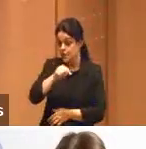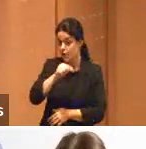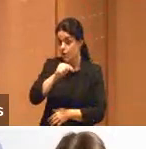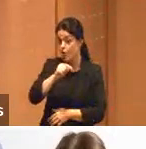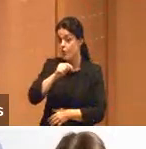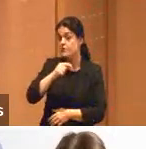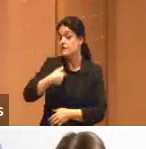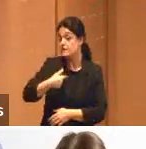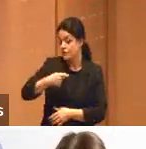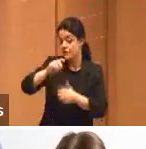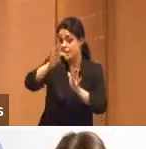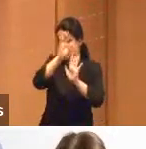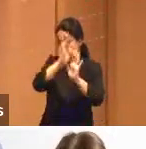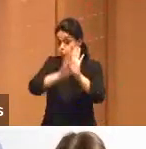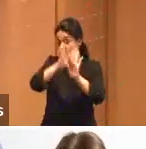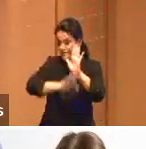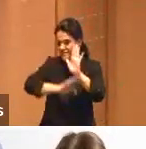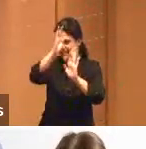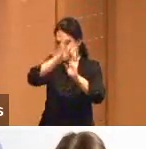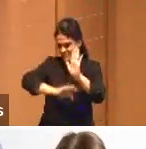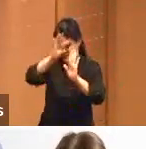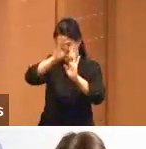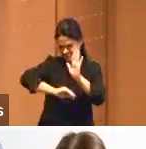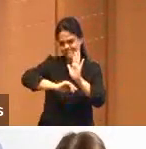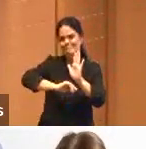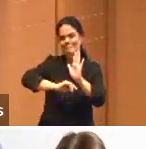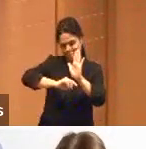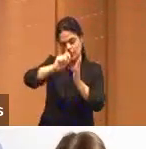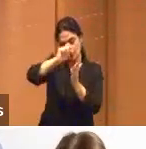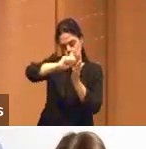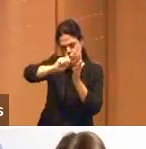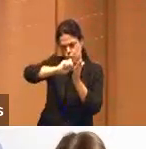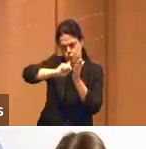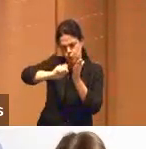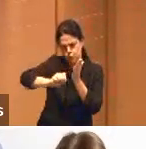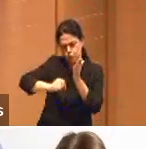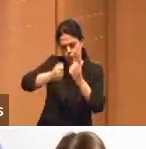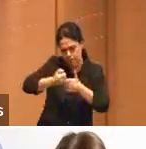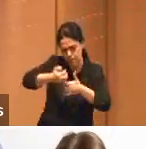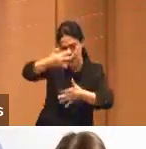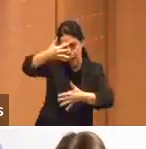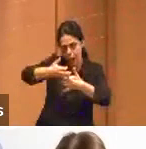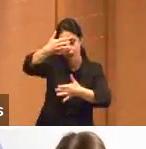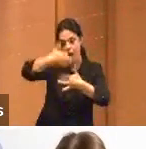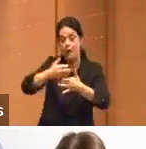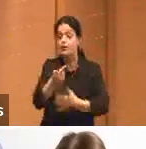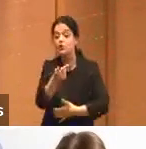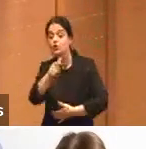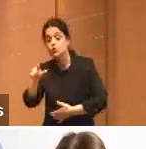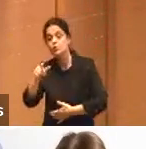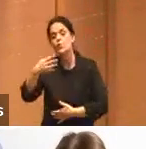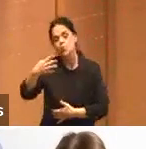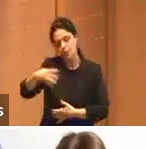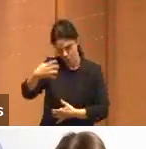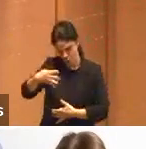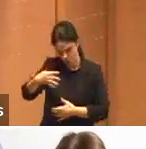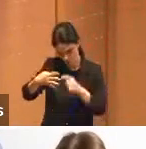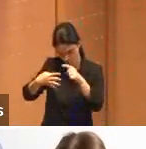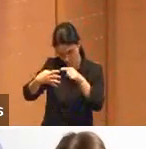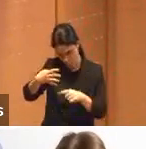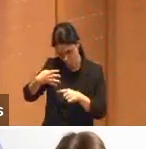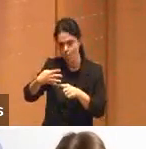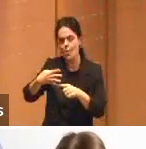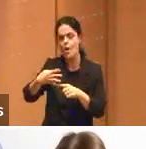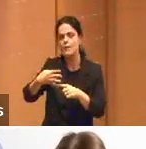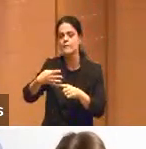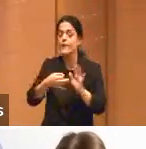máquina de produção de texto. E aí, o quarto texto, que é mais na pegada política, perdão, mais na